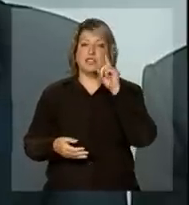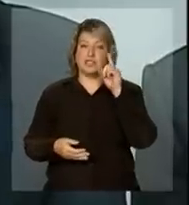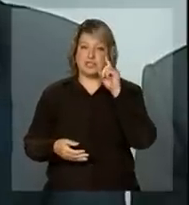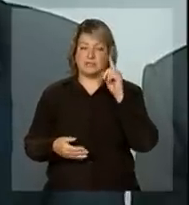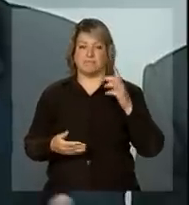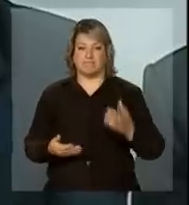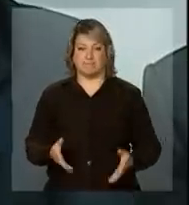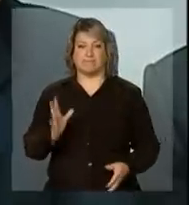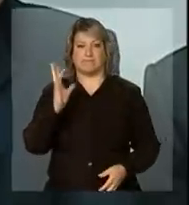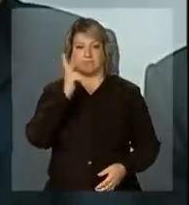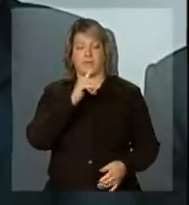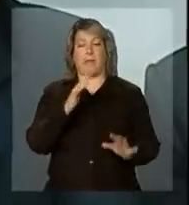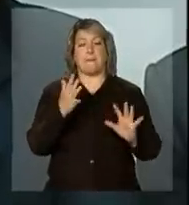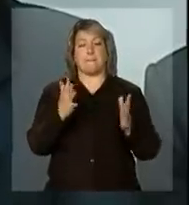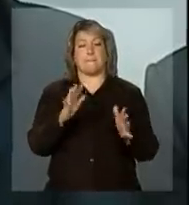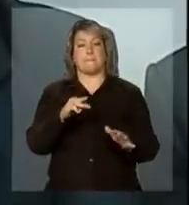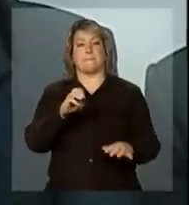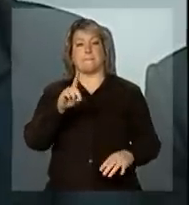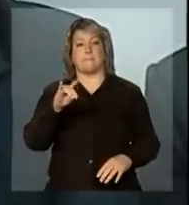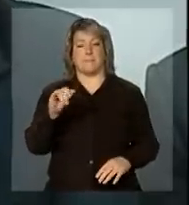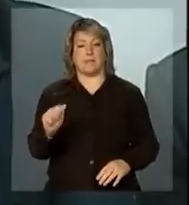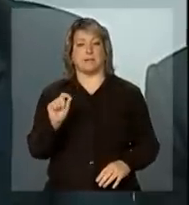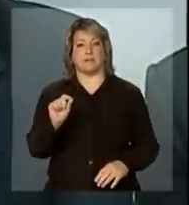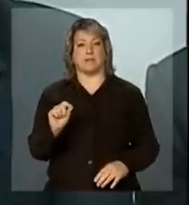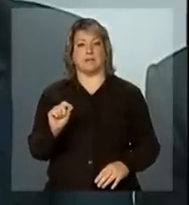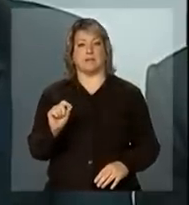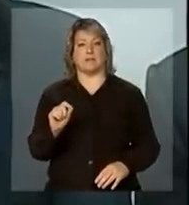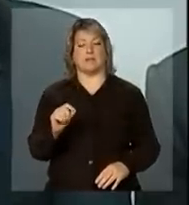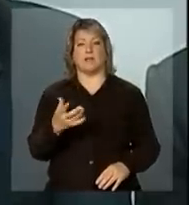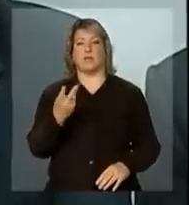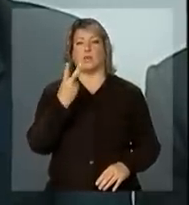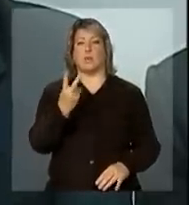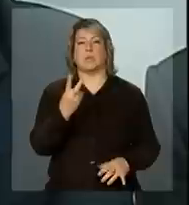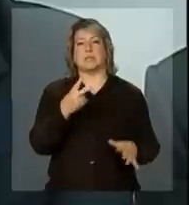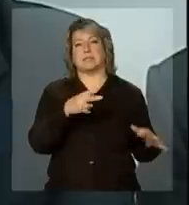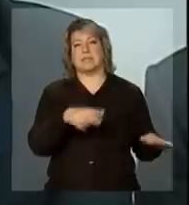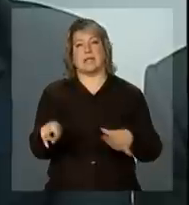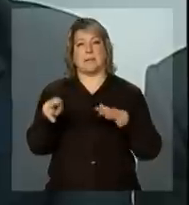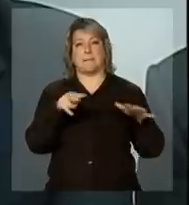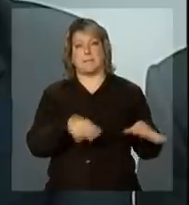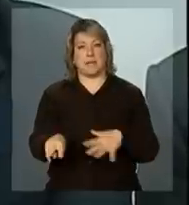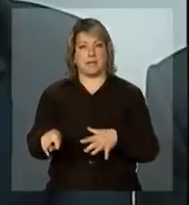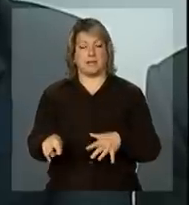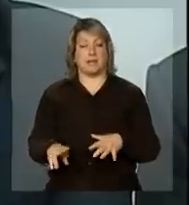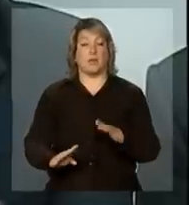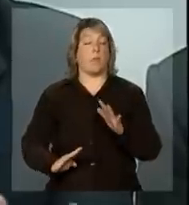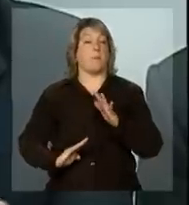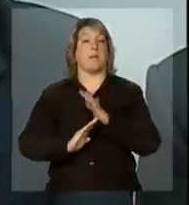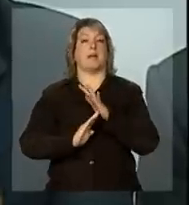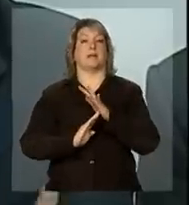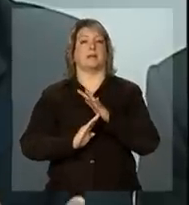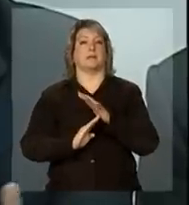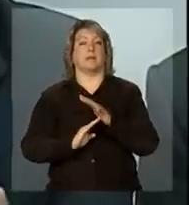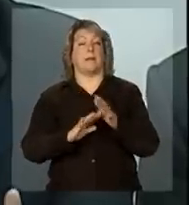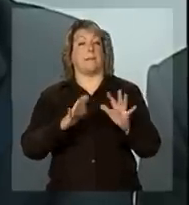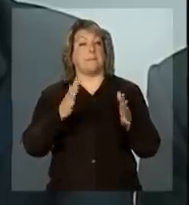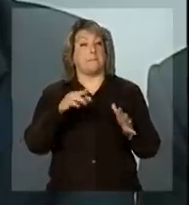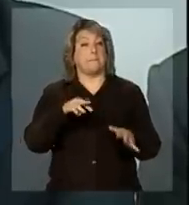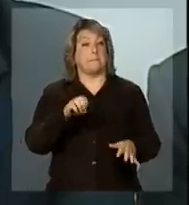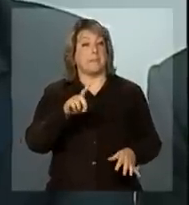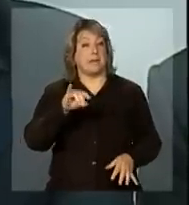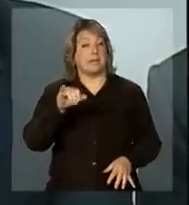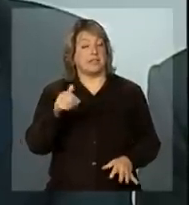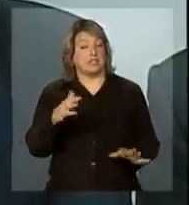Em média, eu diria que fosse de duas semanas no máximo, como média, média.